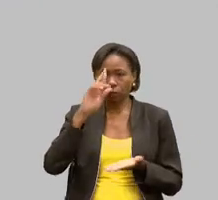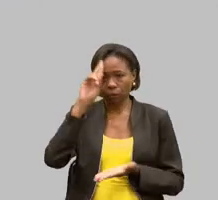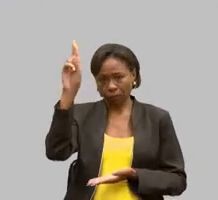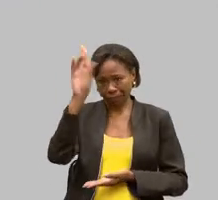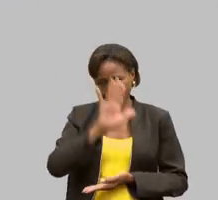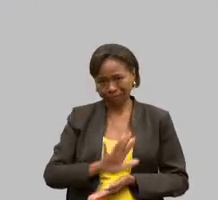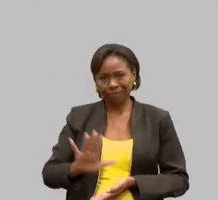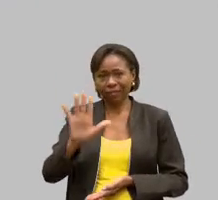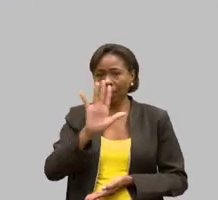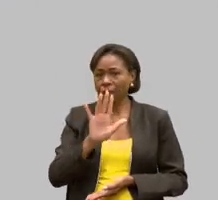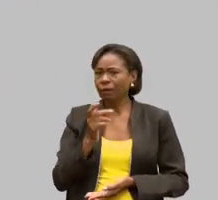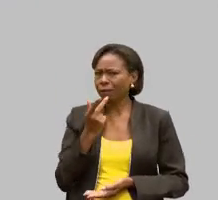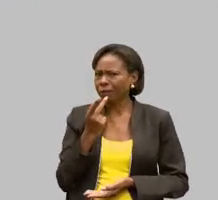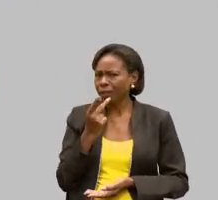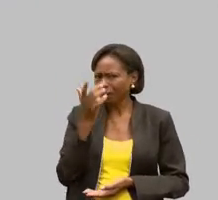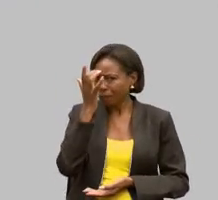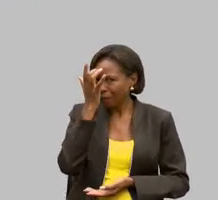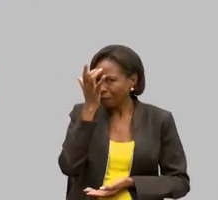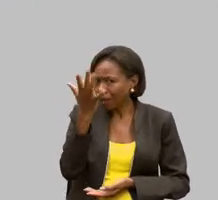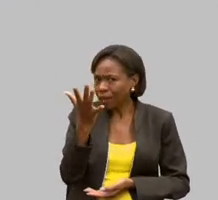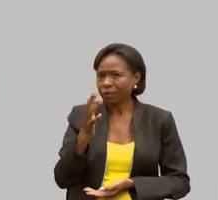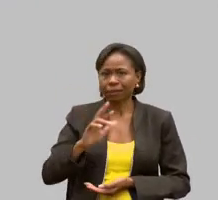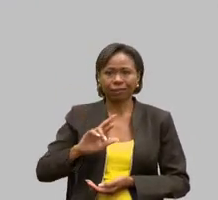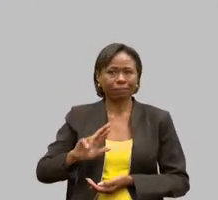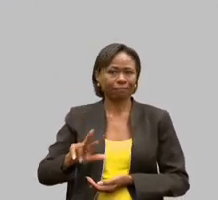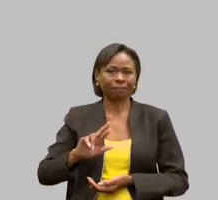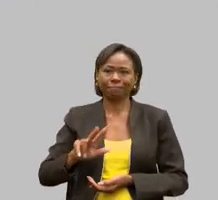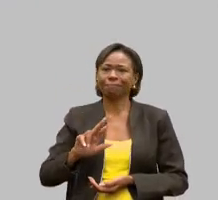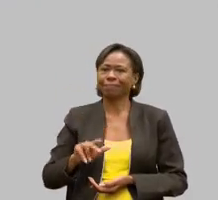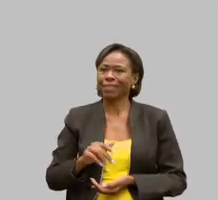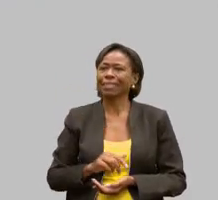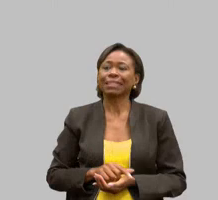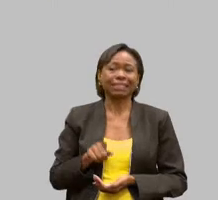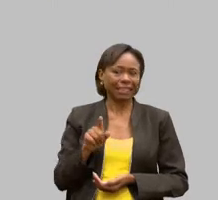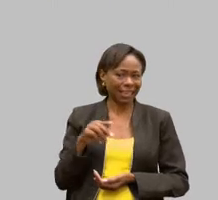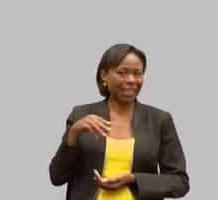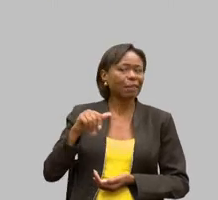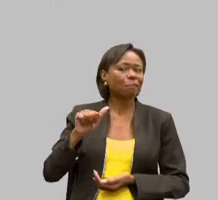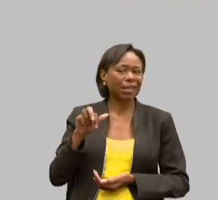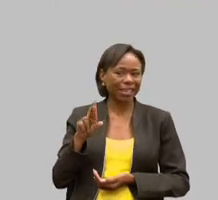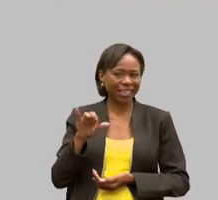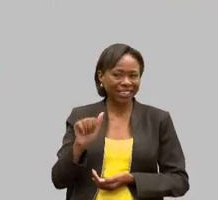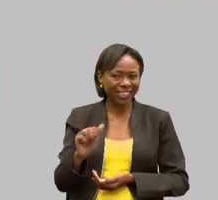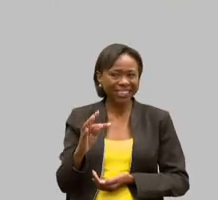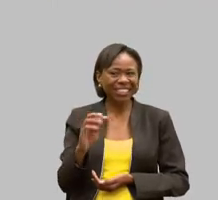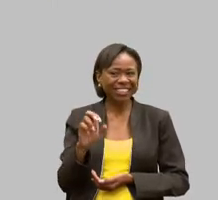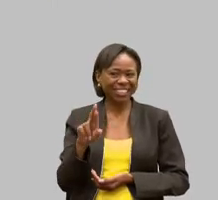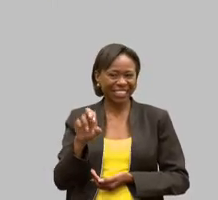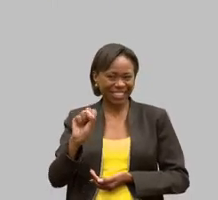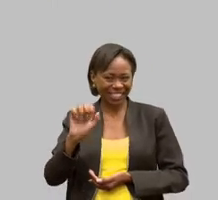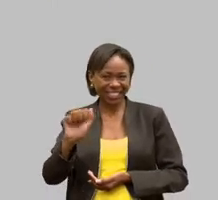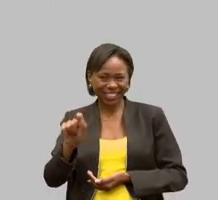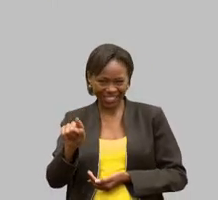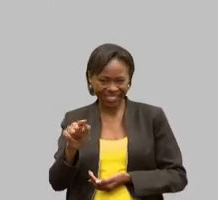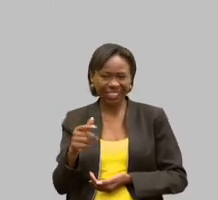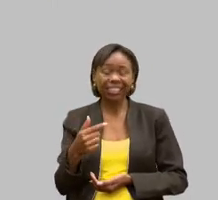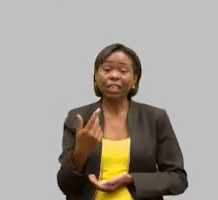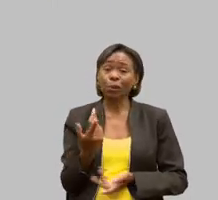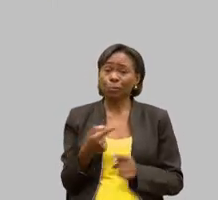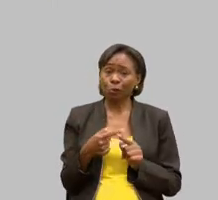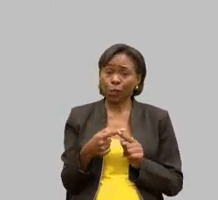fácil não é Alisson Maria Tereza que está aqui a nossa a nossa luta é grande